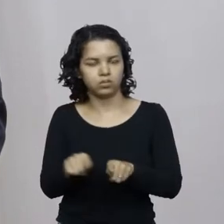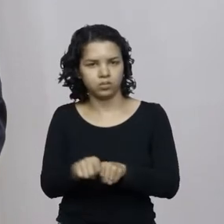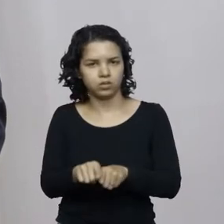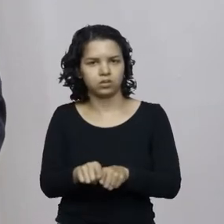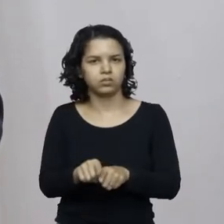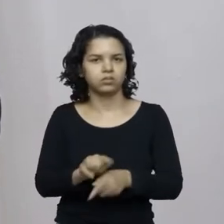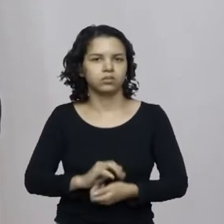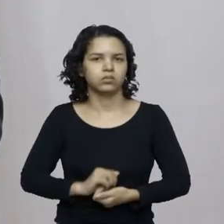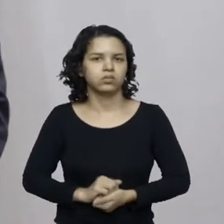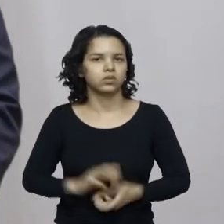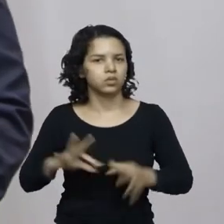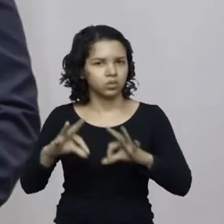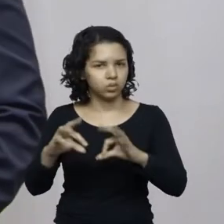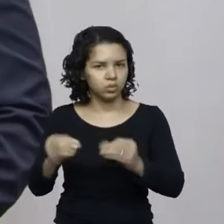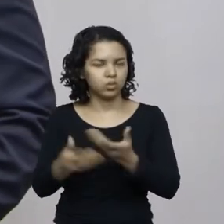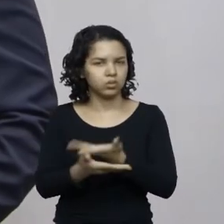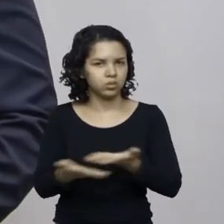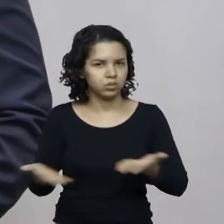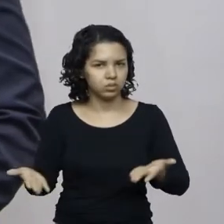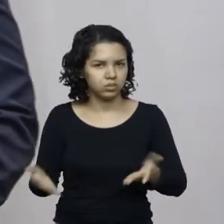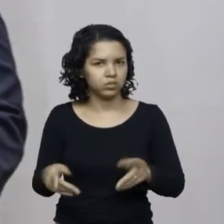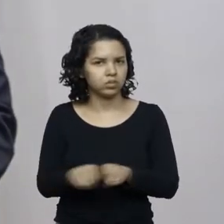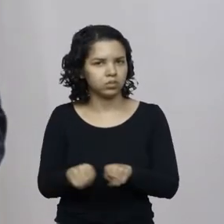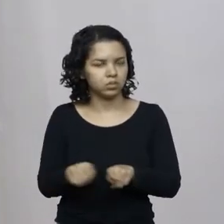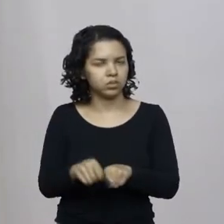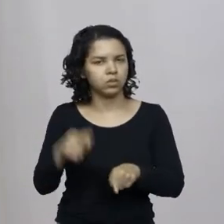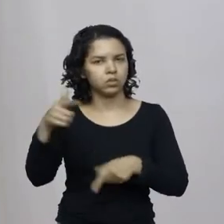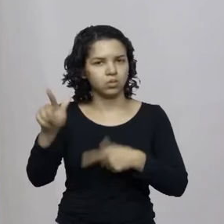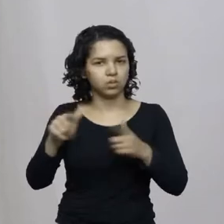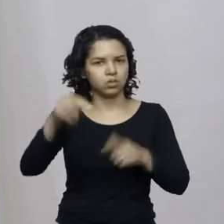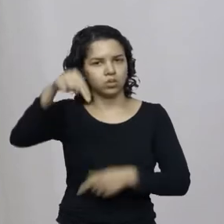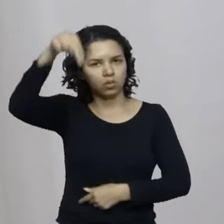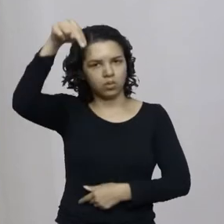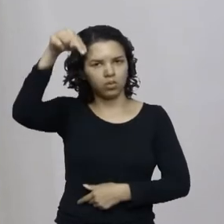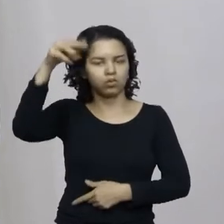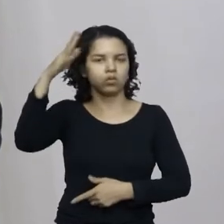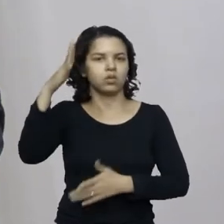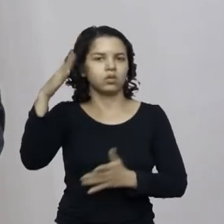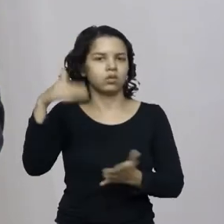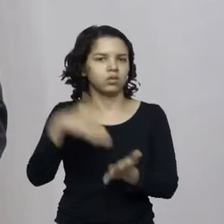todos esses, entre outros, de norte a sul do país, assim o fizeram.